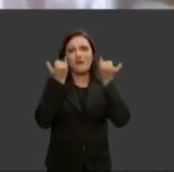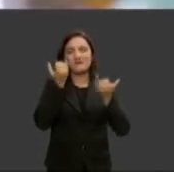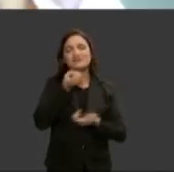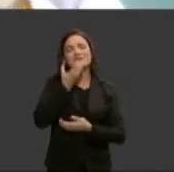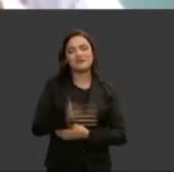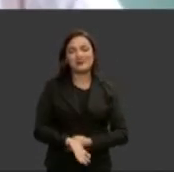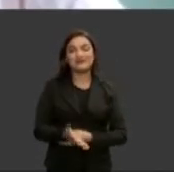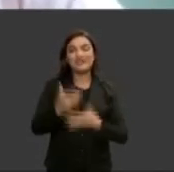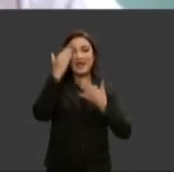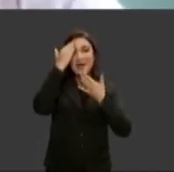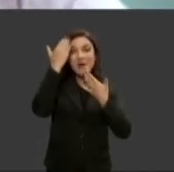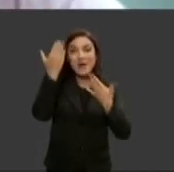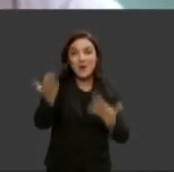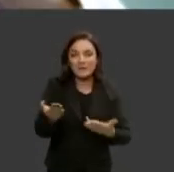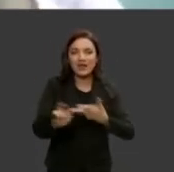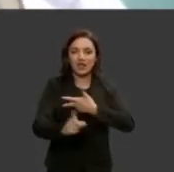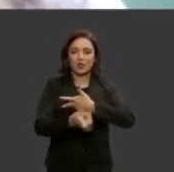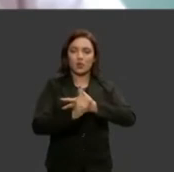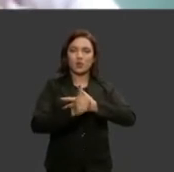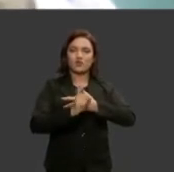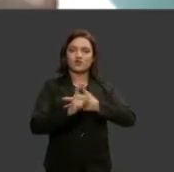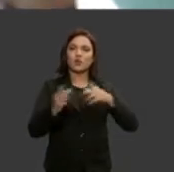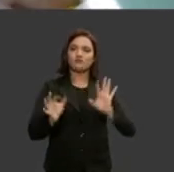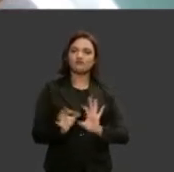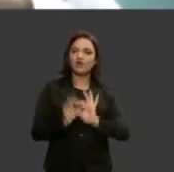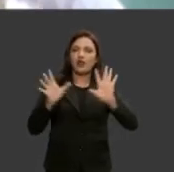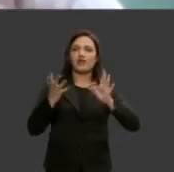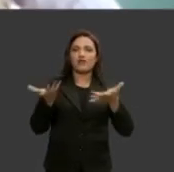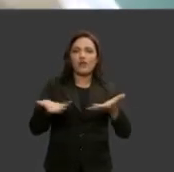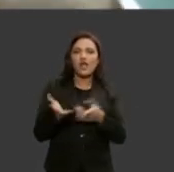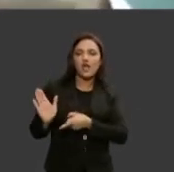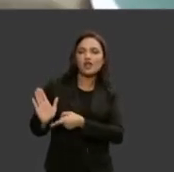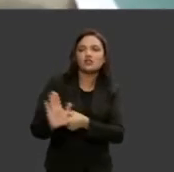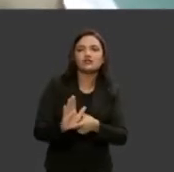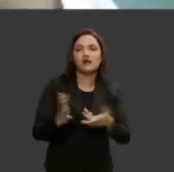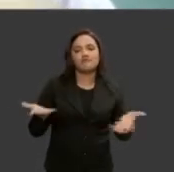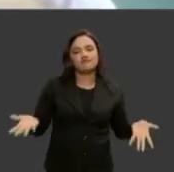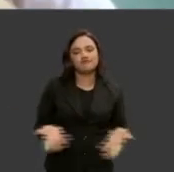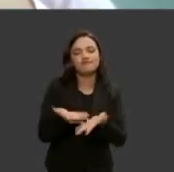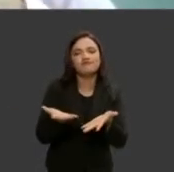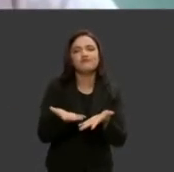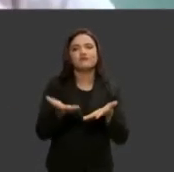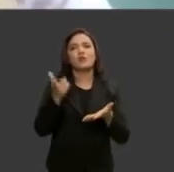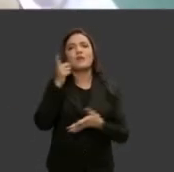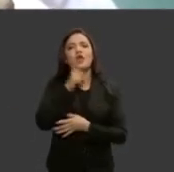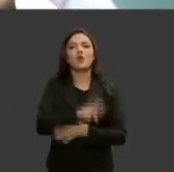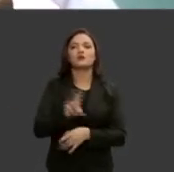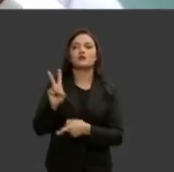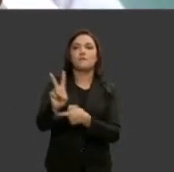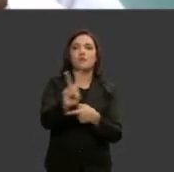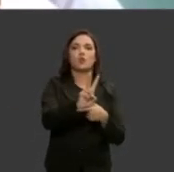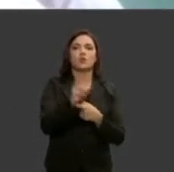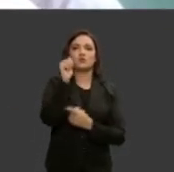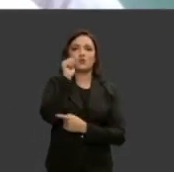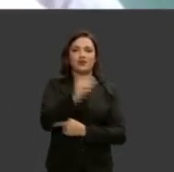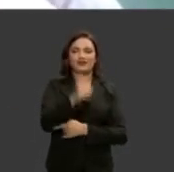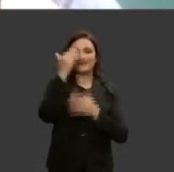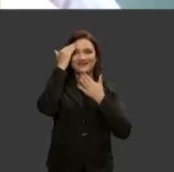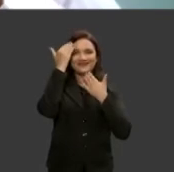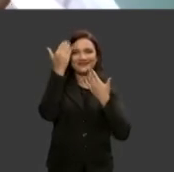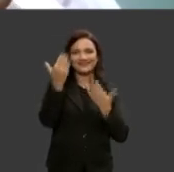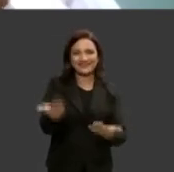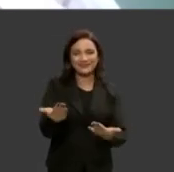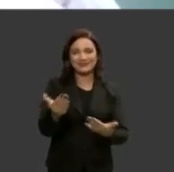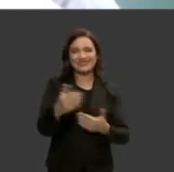obrigado poder executivo está aqui querendo acertar motivado na direção da proteção da mulher muito obrigada